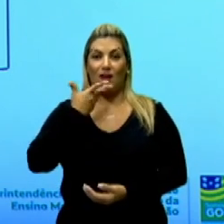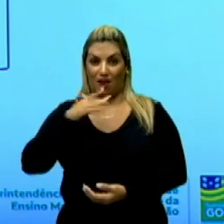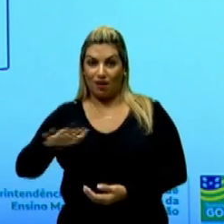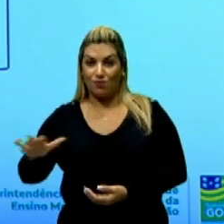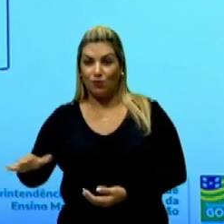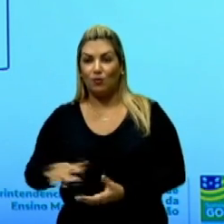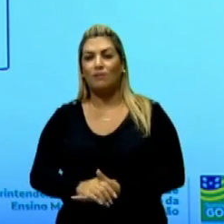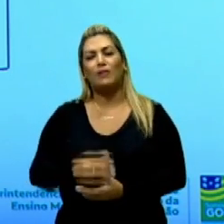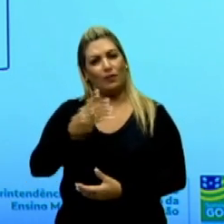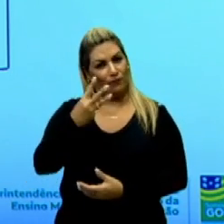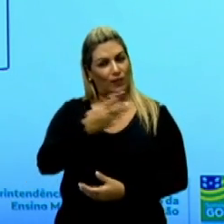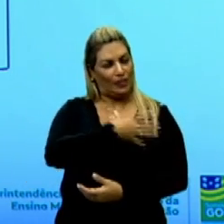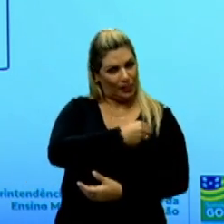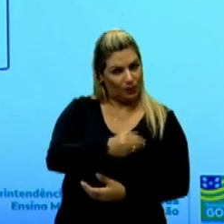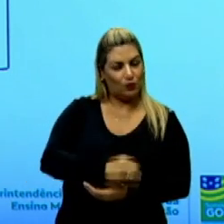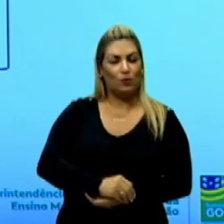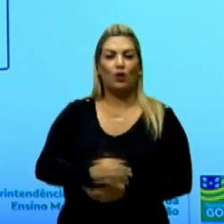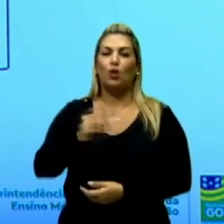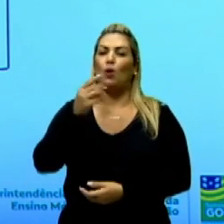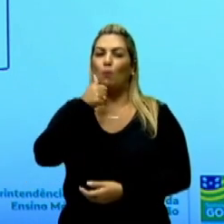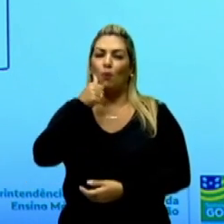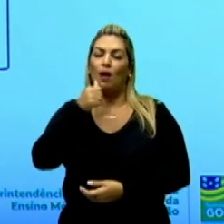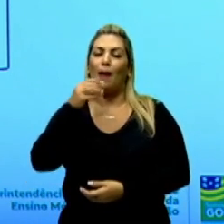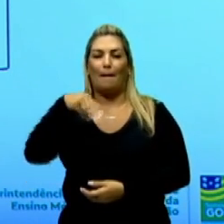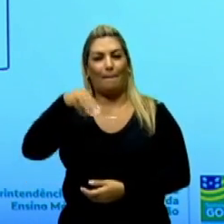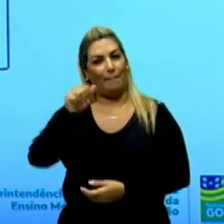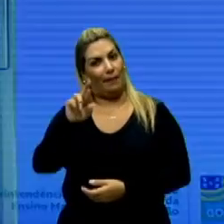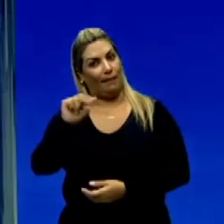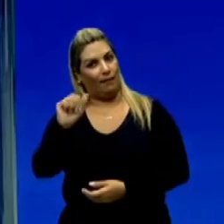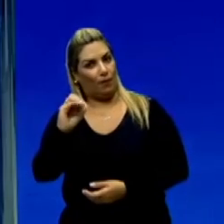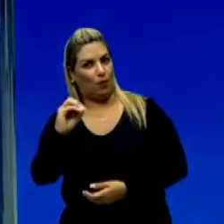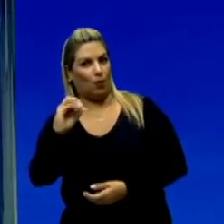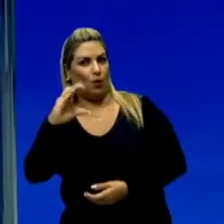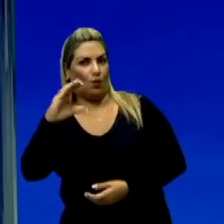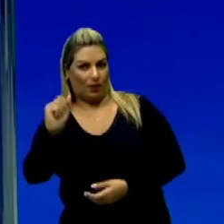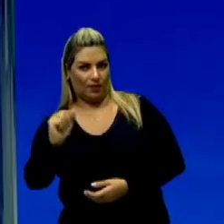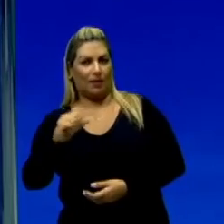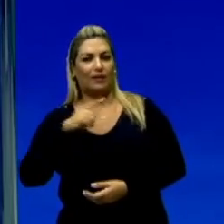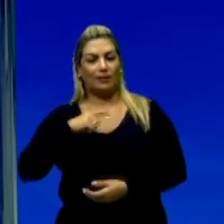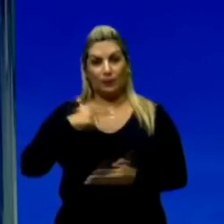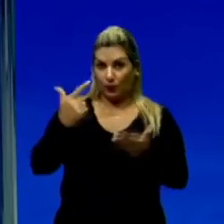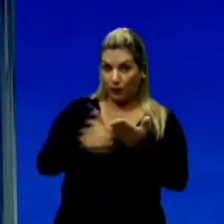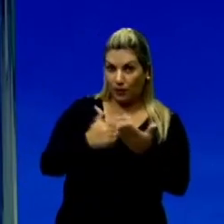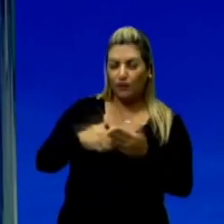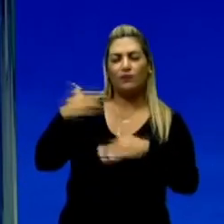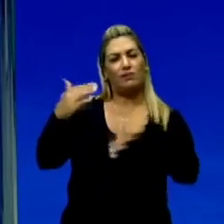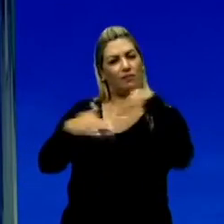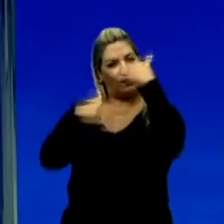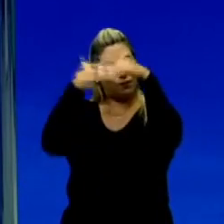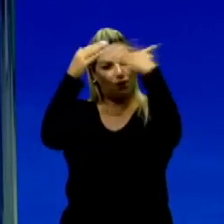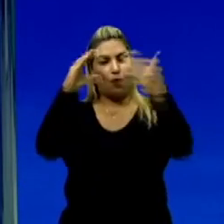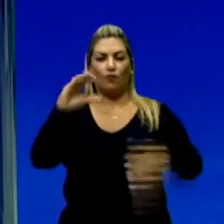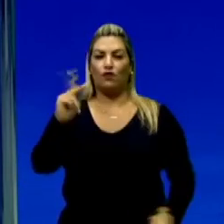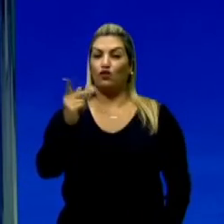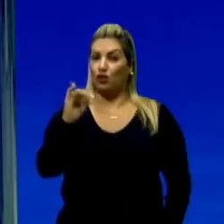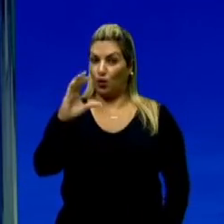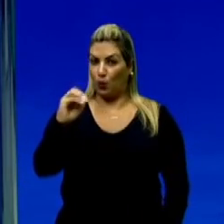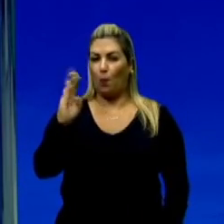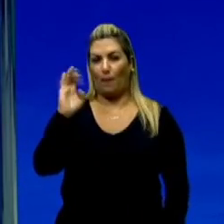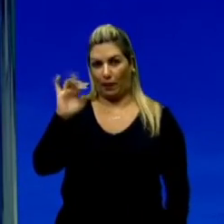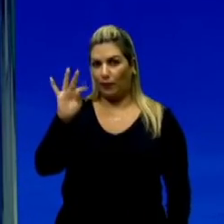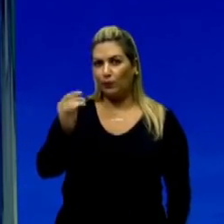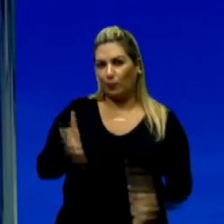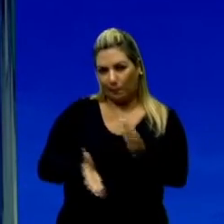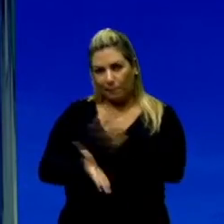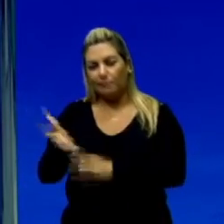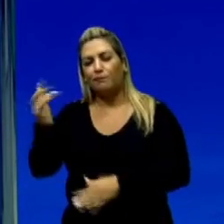são os três filhos, e Dona Maroca. Então, a obra, de uma certa forma, o enredo, ele se desenvolve com o Chico Bento saindo da fazenda